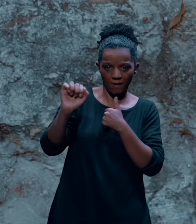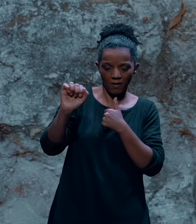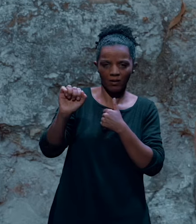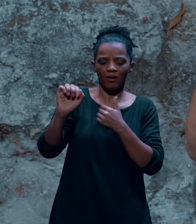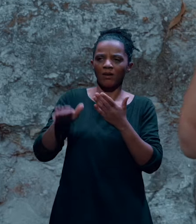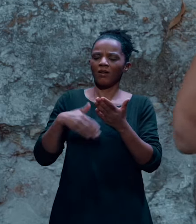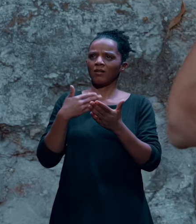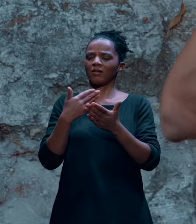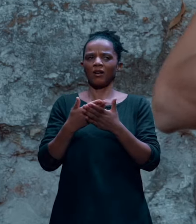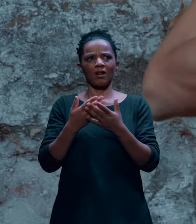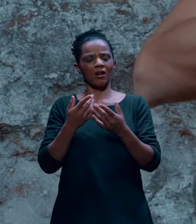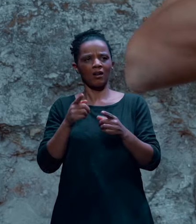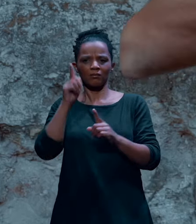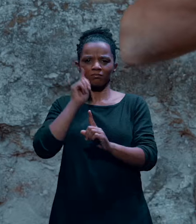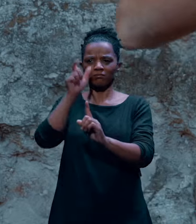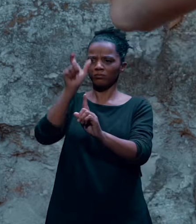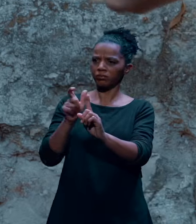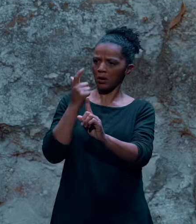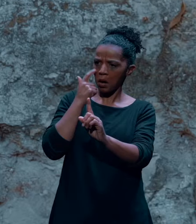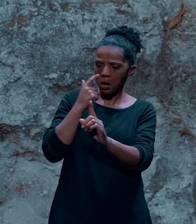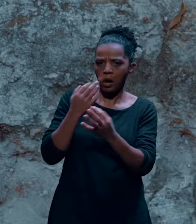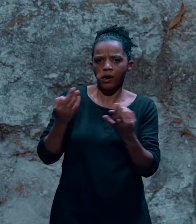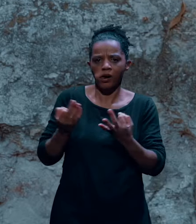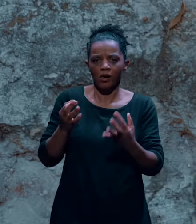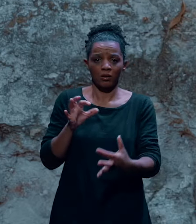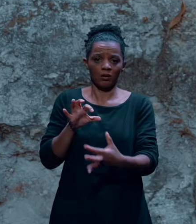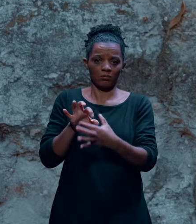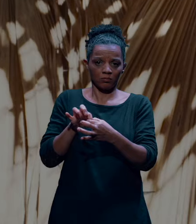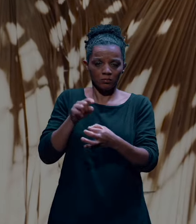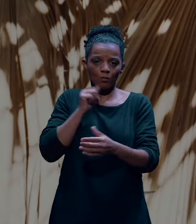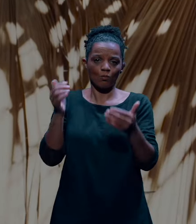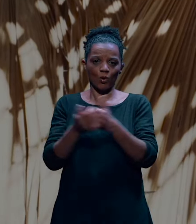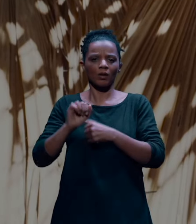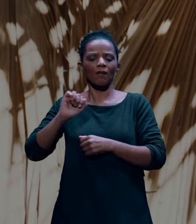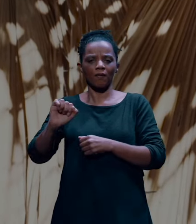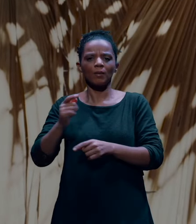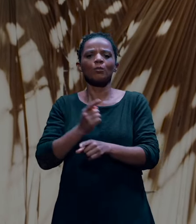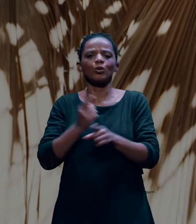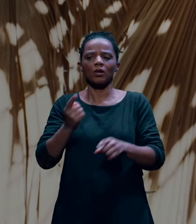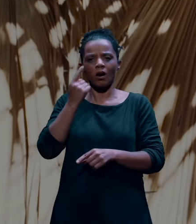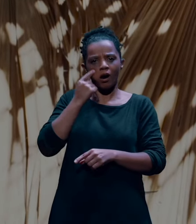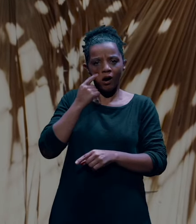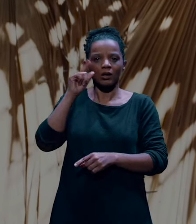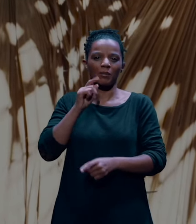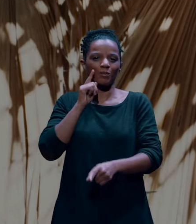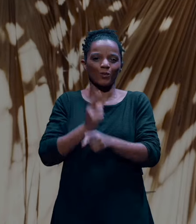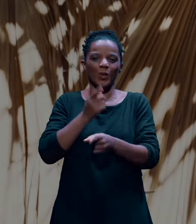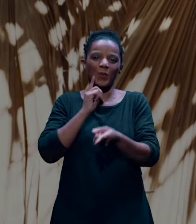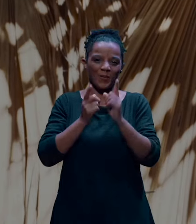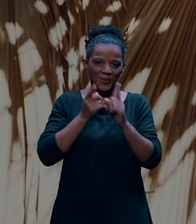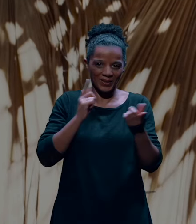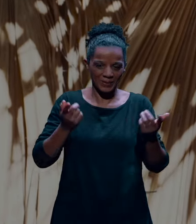muita lucidez da Louise Bourgeois face à sua morte. Lucidez e também humor.